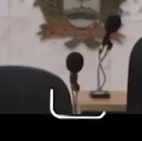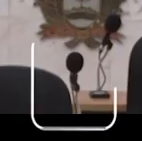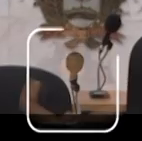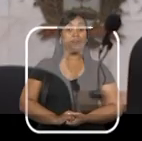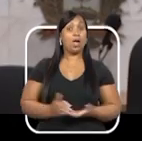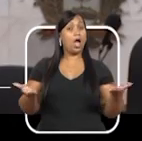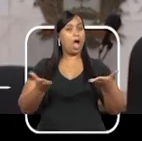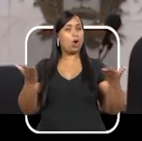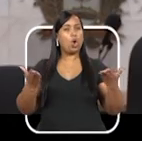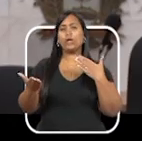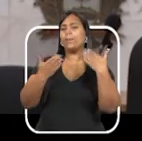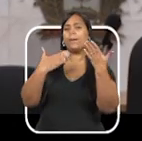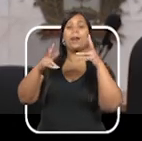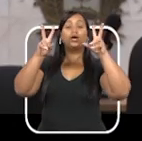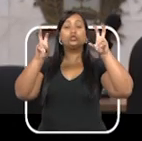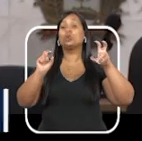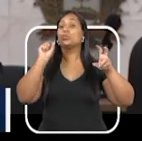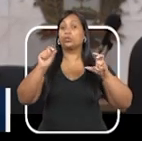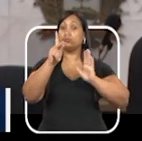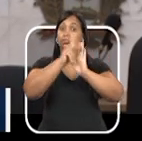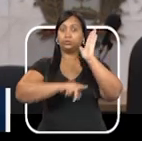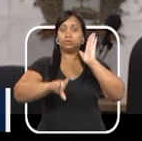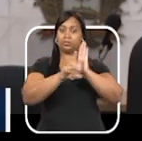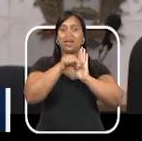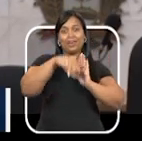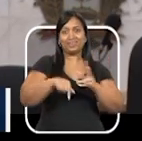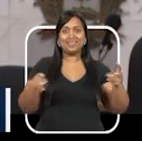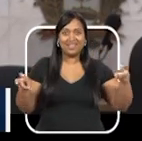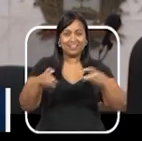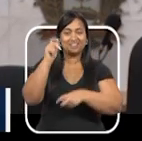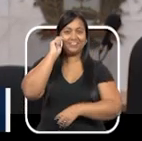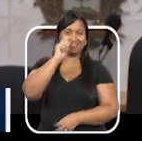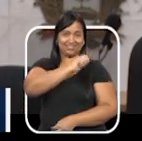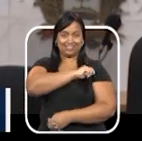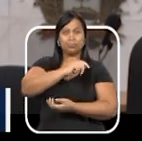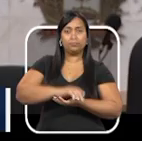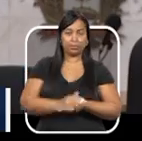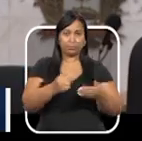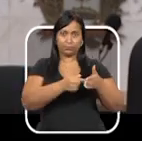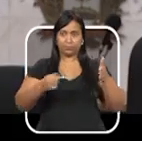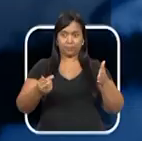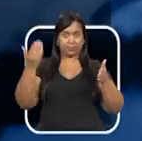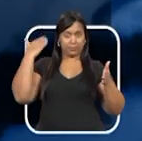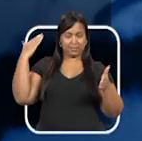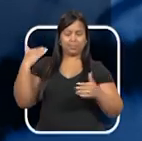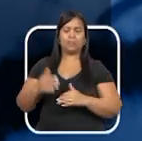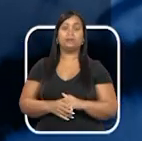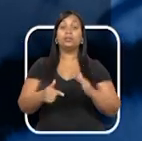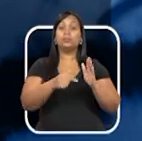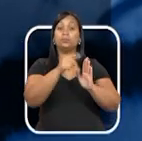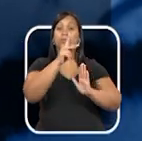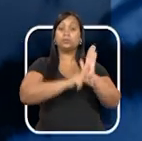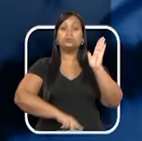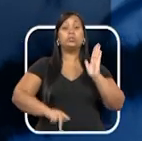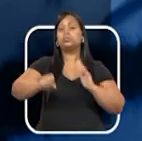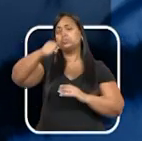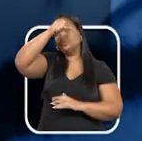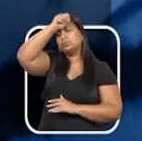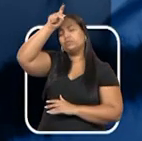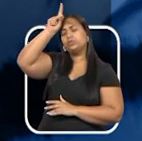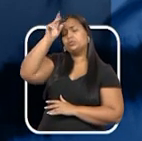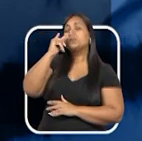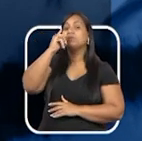Eu falo agora sobre os projetos protocolados aqui na Câmara de São José do Rio Preto na última semana. O projeto do Poder Executivo